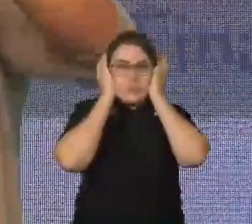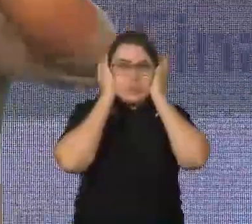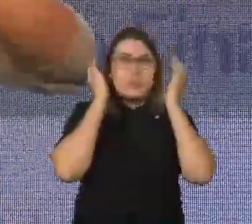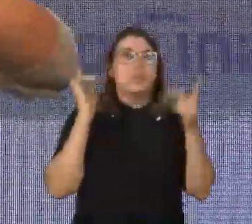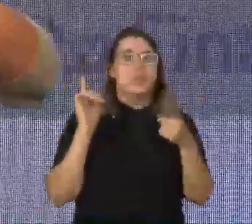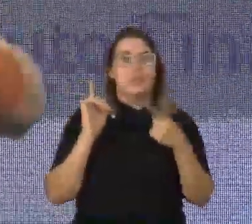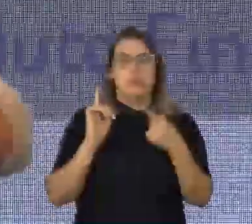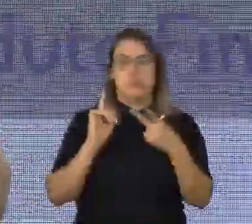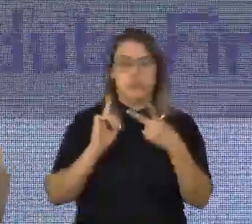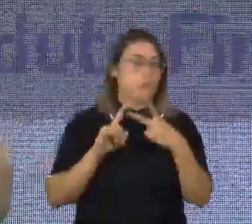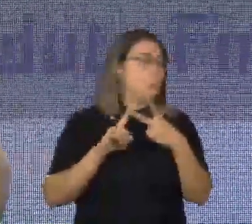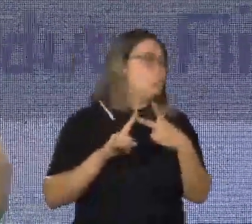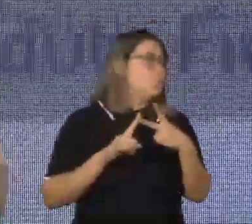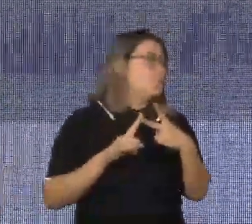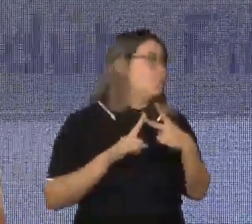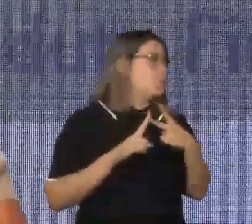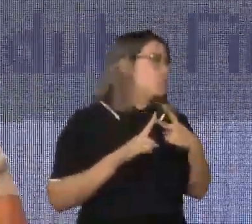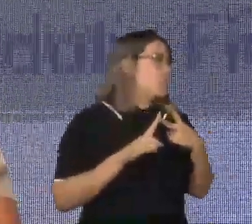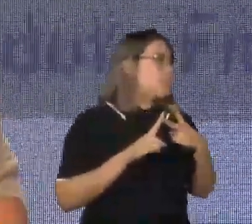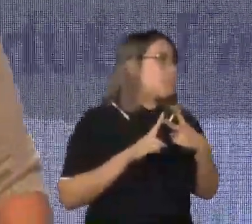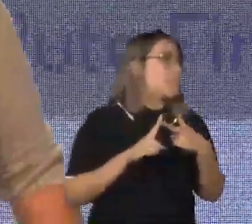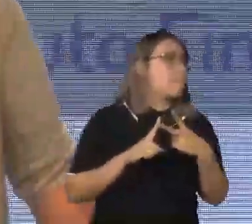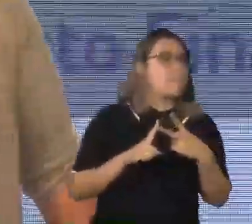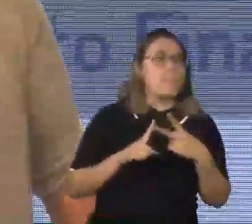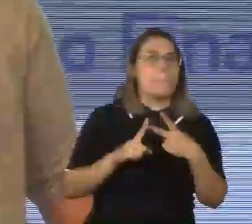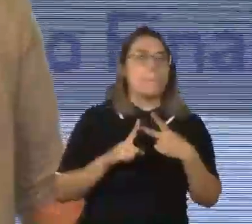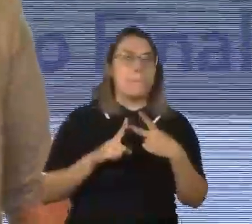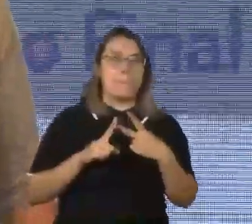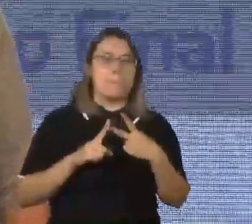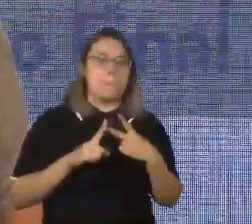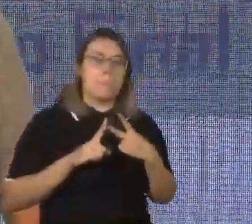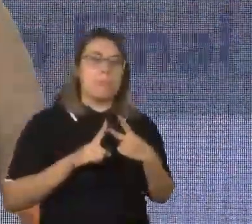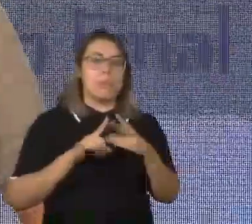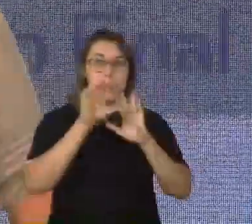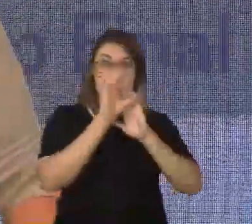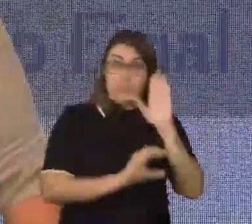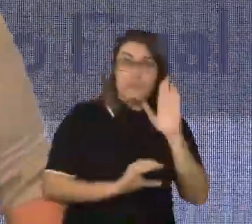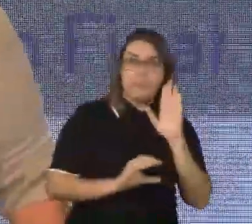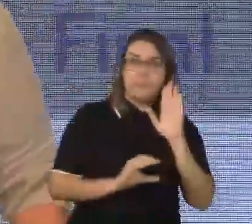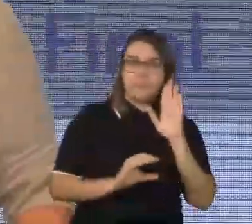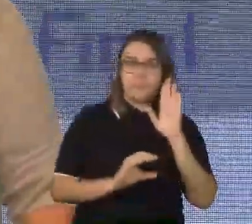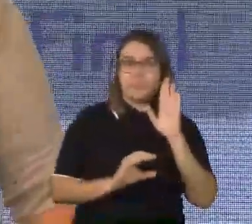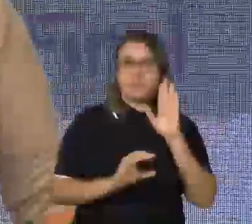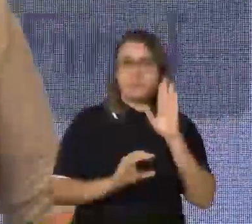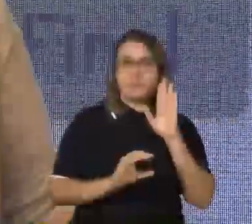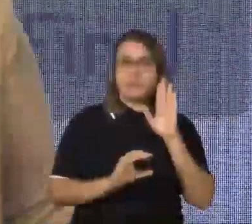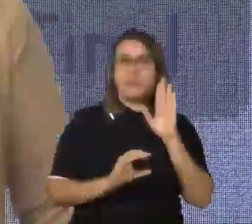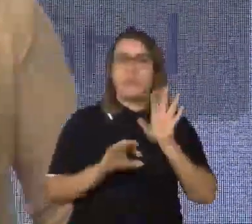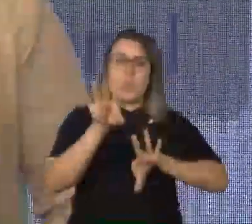agora a esse segundo. Quando a gente fala de currículo, que a gente elabora um